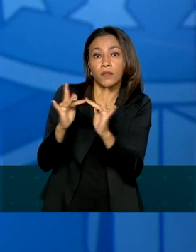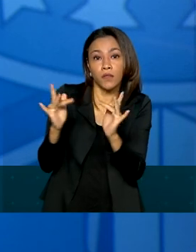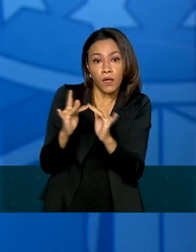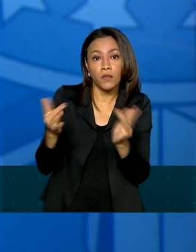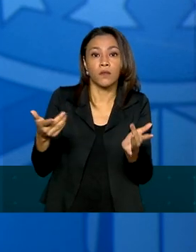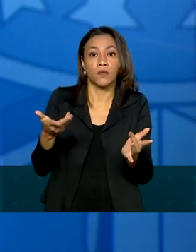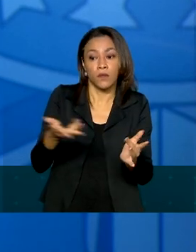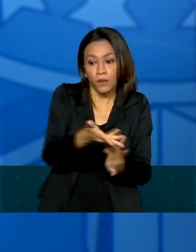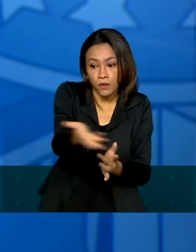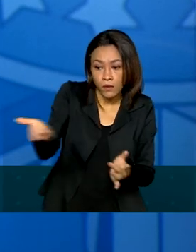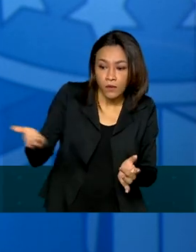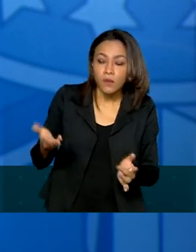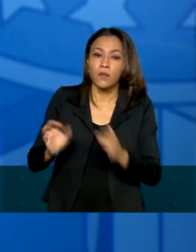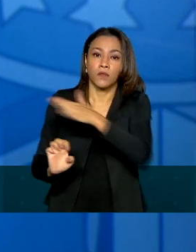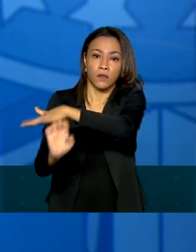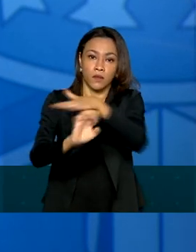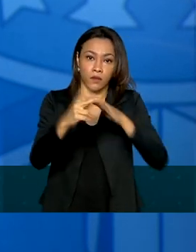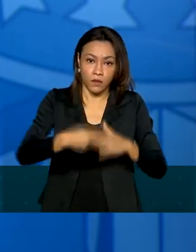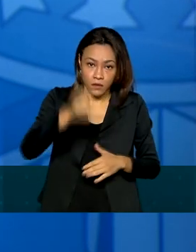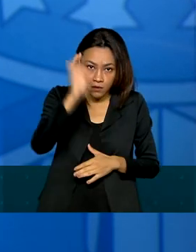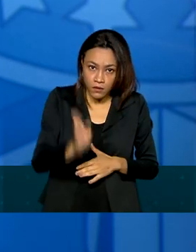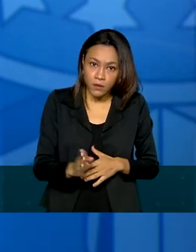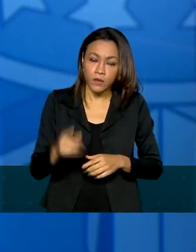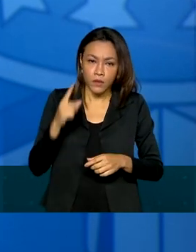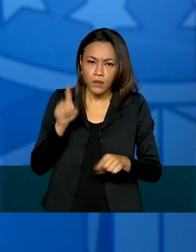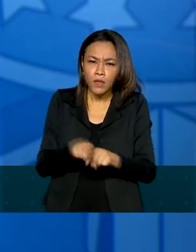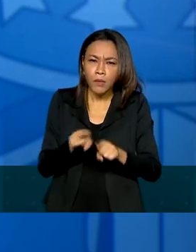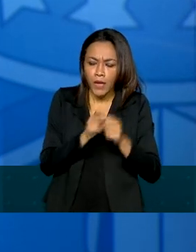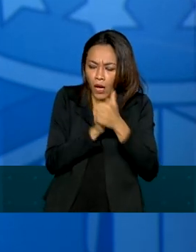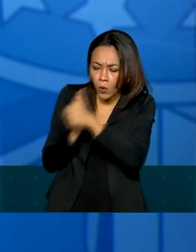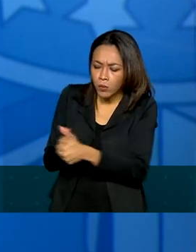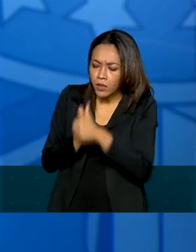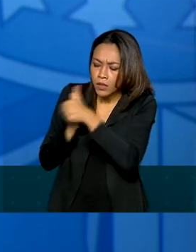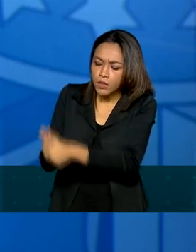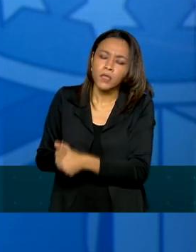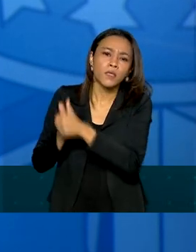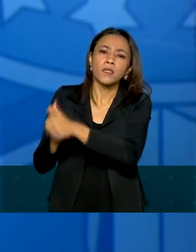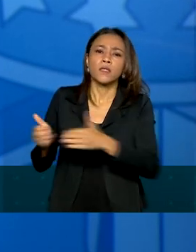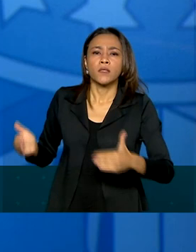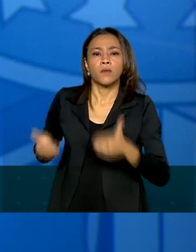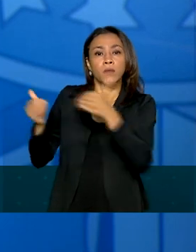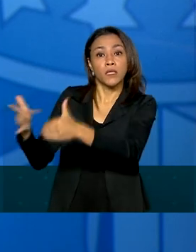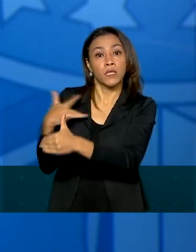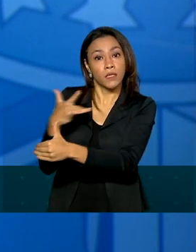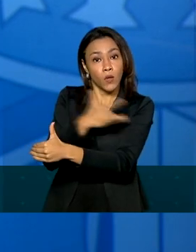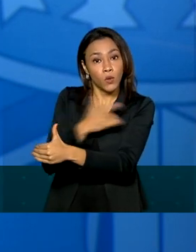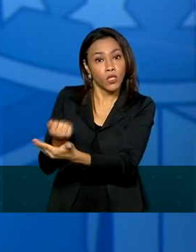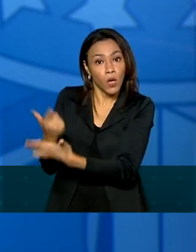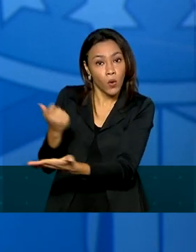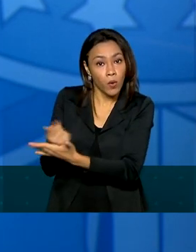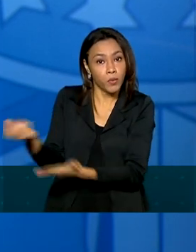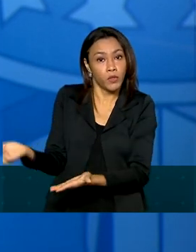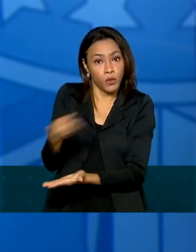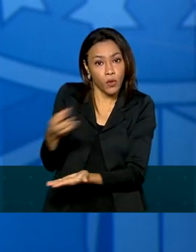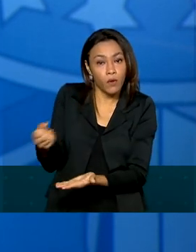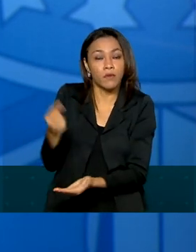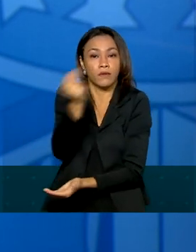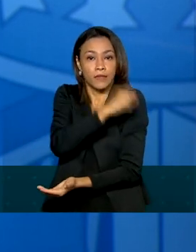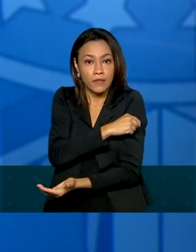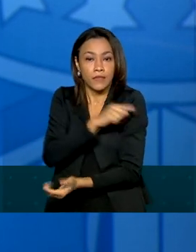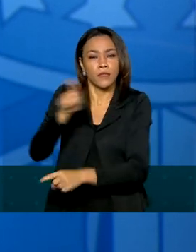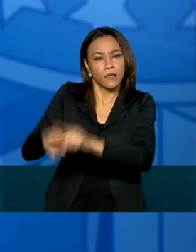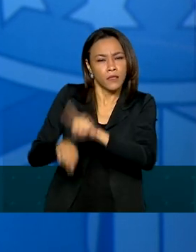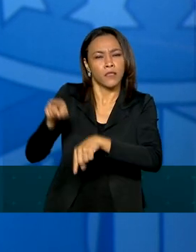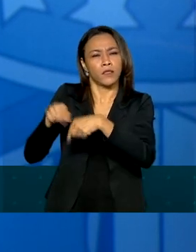brasileiras, acompanhando com todo zelo a dedicação do Ministério da Saúde em aquisição de novas vacinas, em aquisição de insumos,